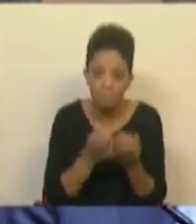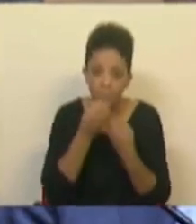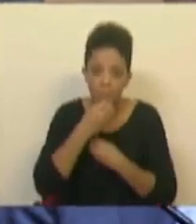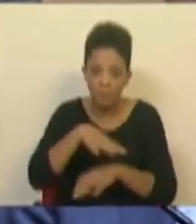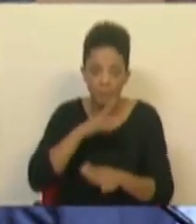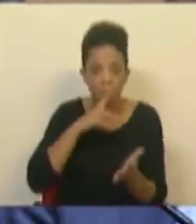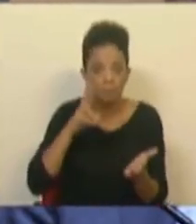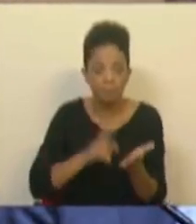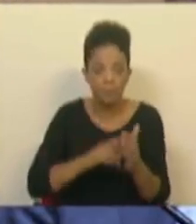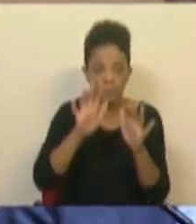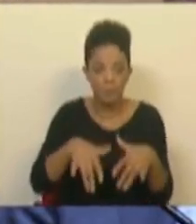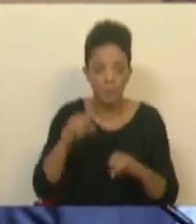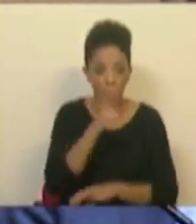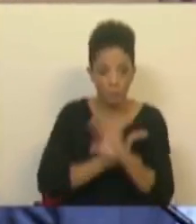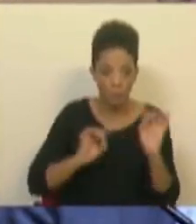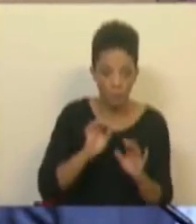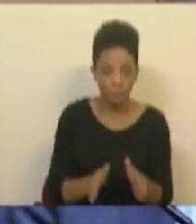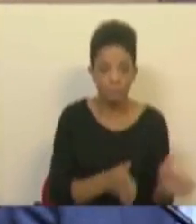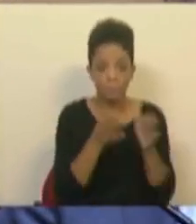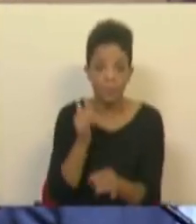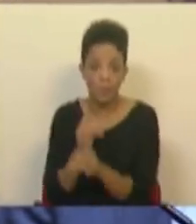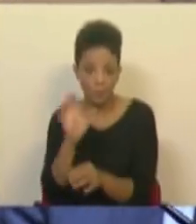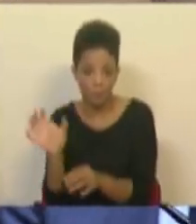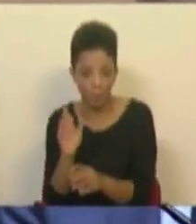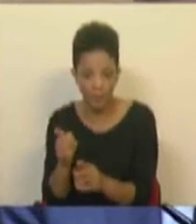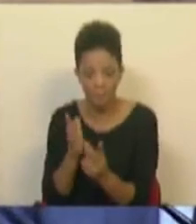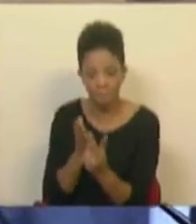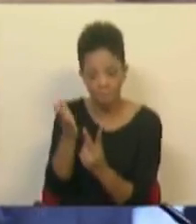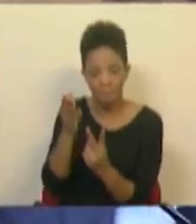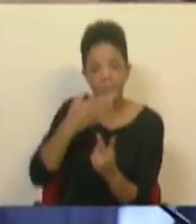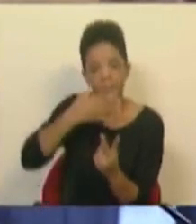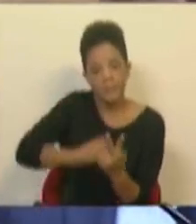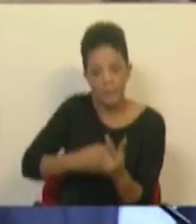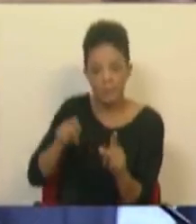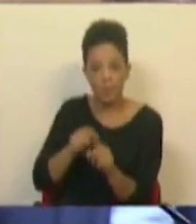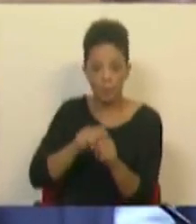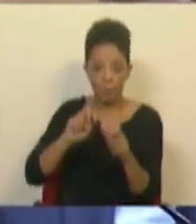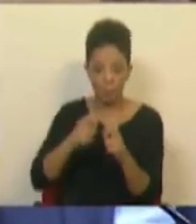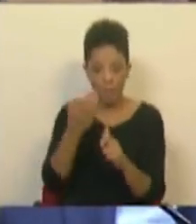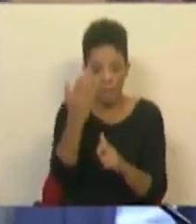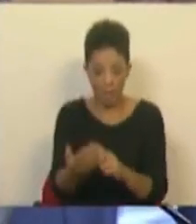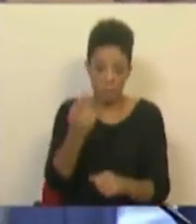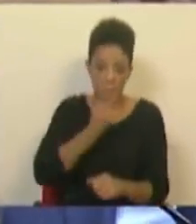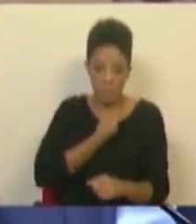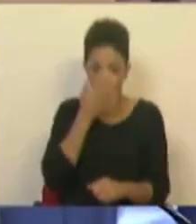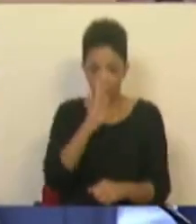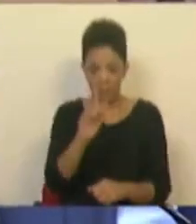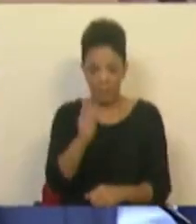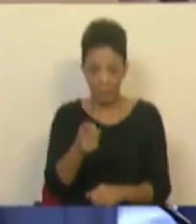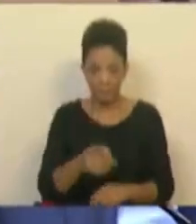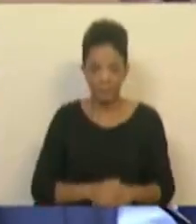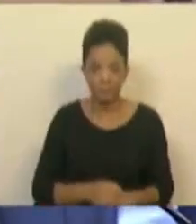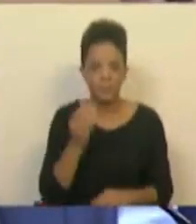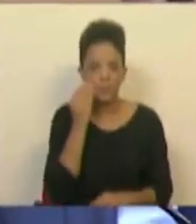de credibilidade do Parlamento Europeu. Há outra maneira, que é a maneira séria de encarar de frente este problema. E passa